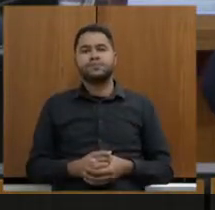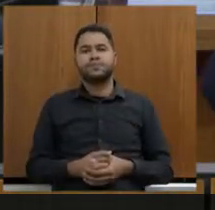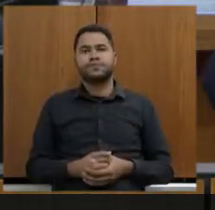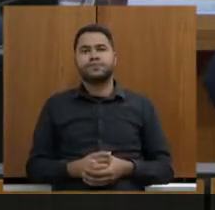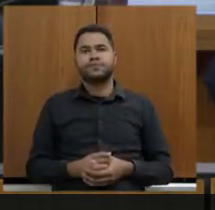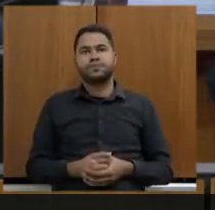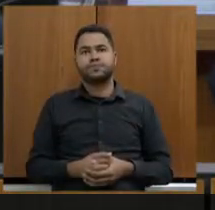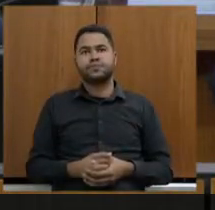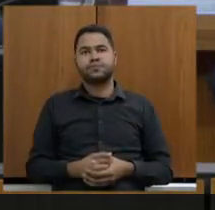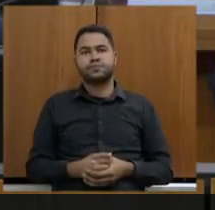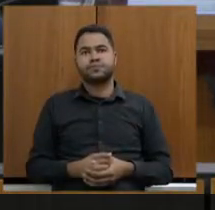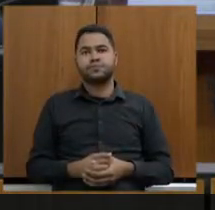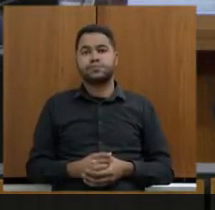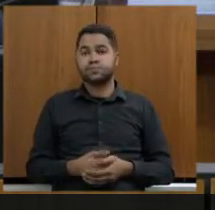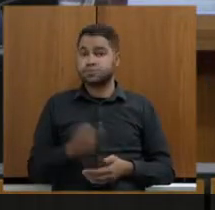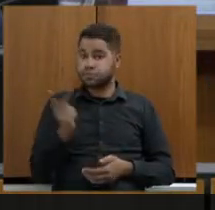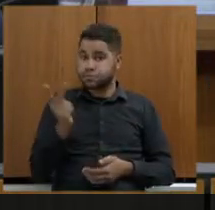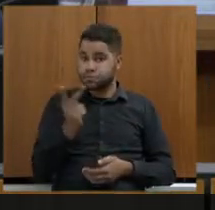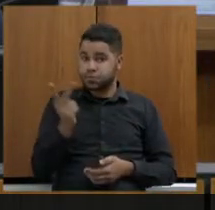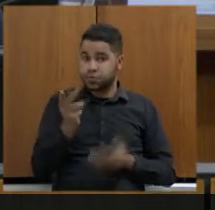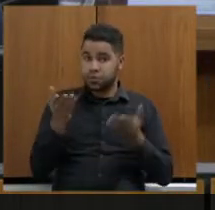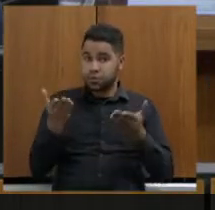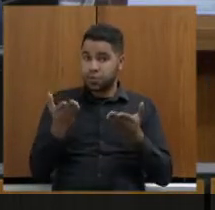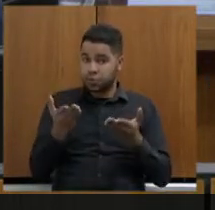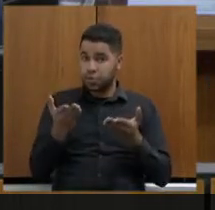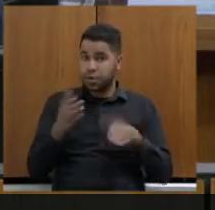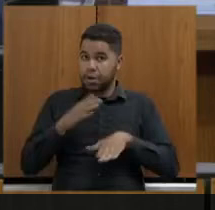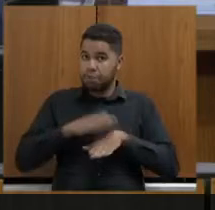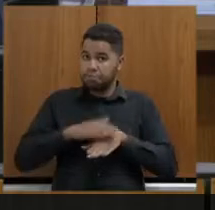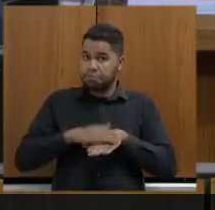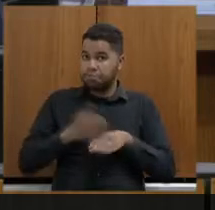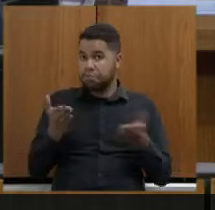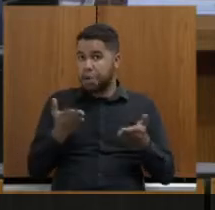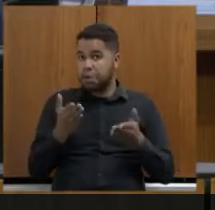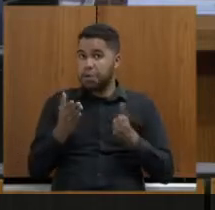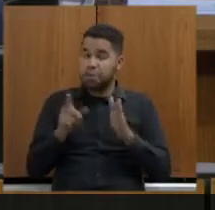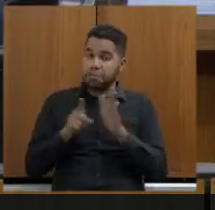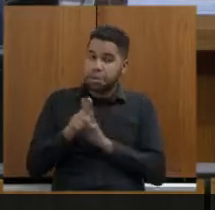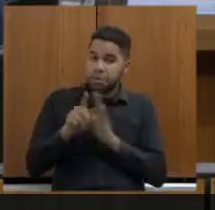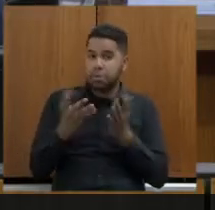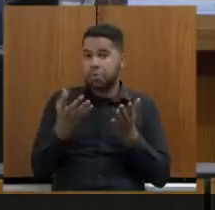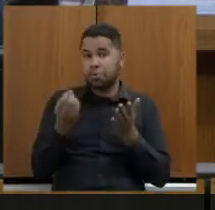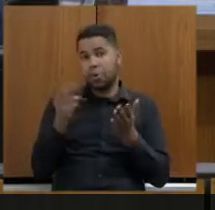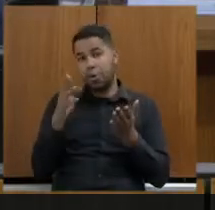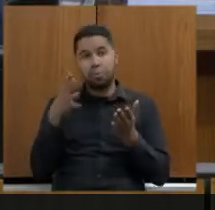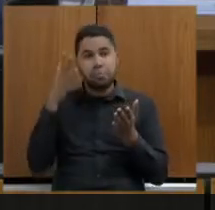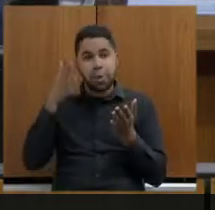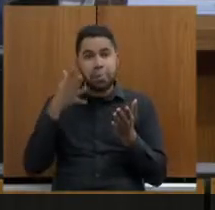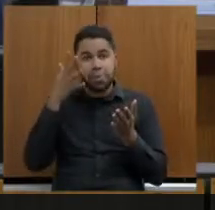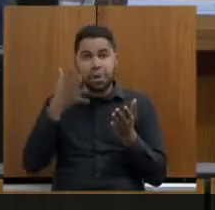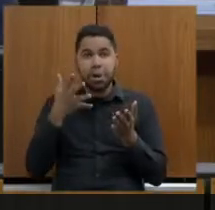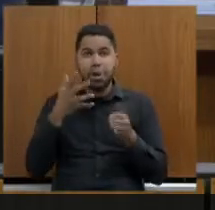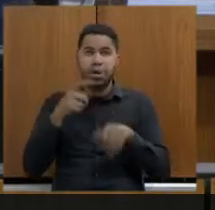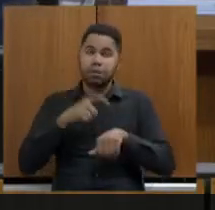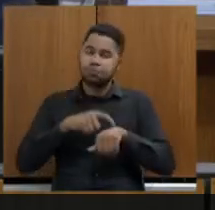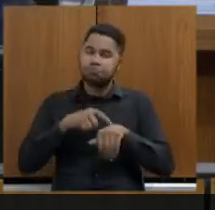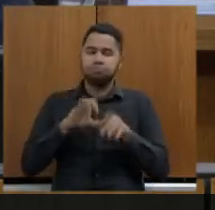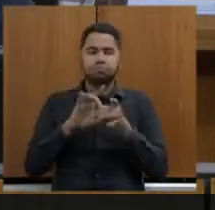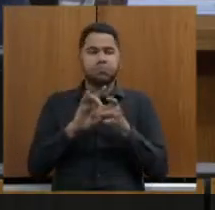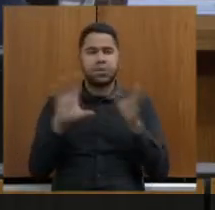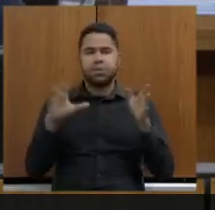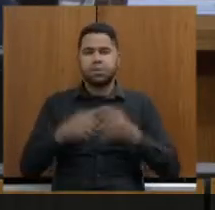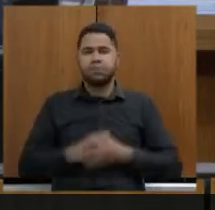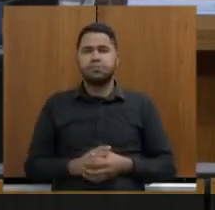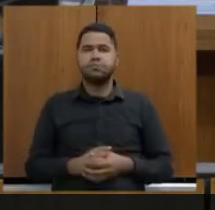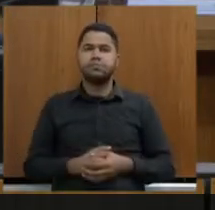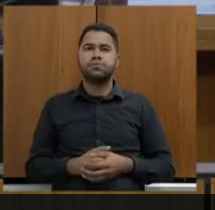Ambos, os demais convidados, querem, neste momento, fazer algum questionamento e usar da palavra, tenham toda a liberdade. O